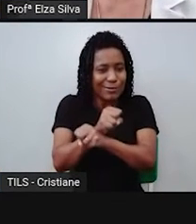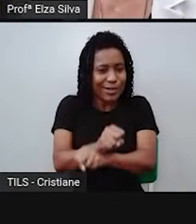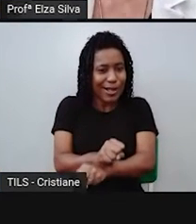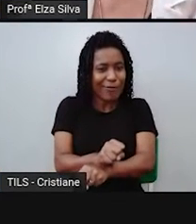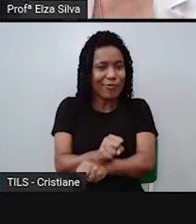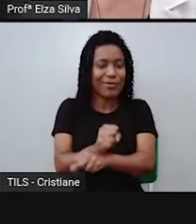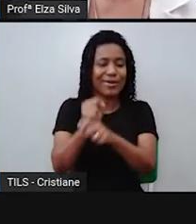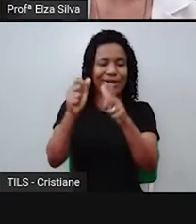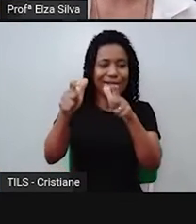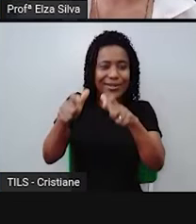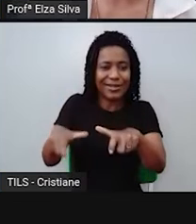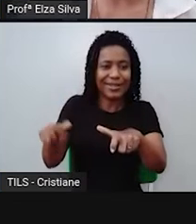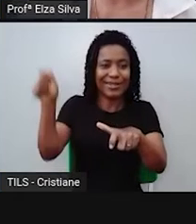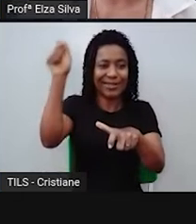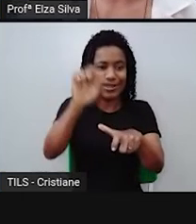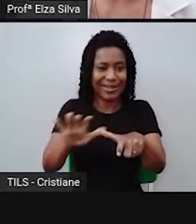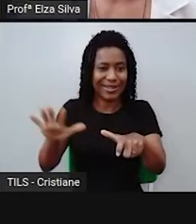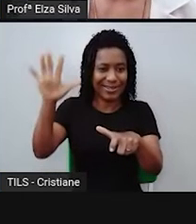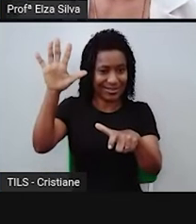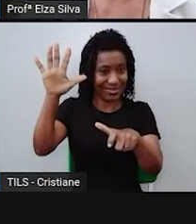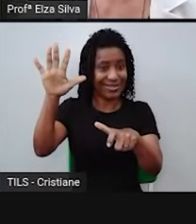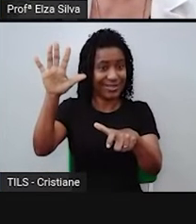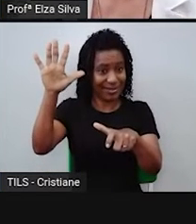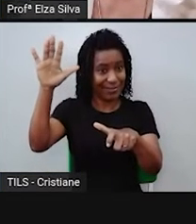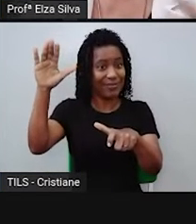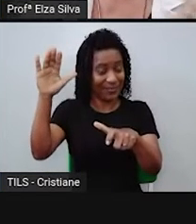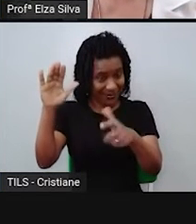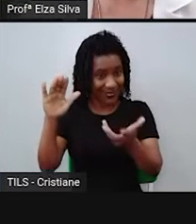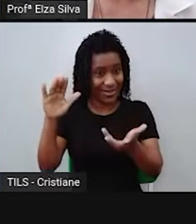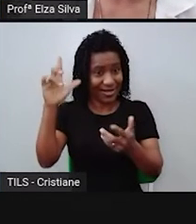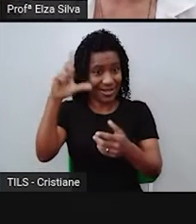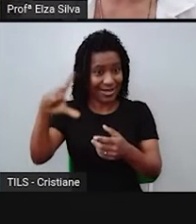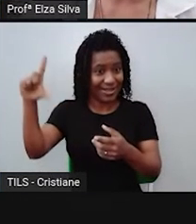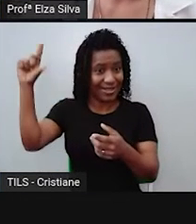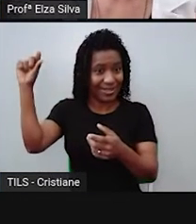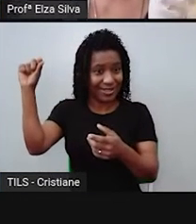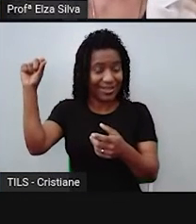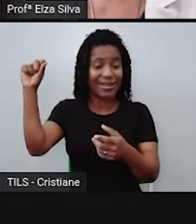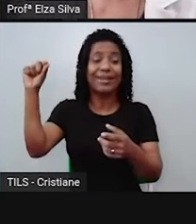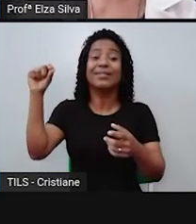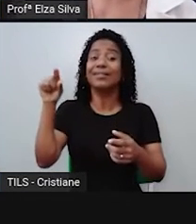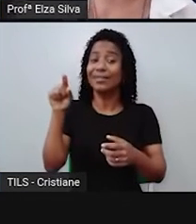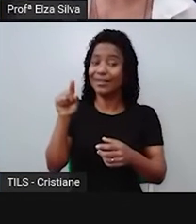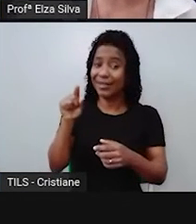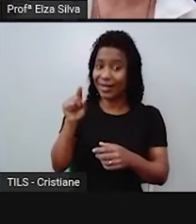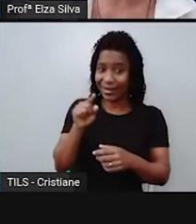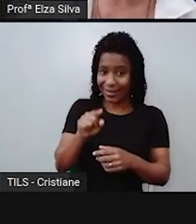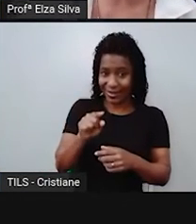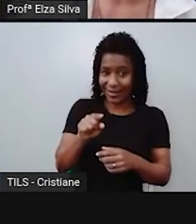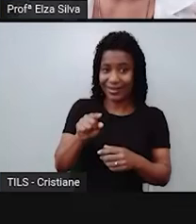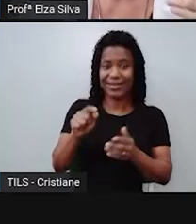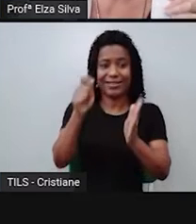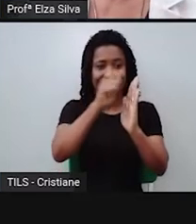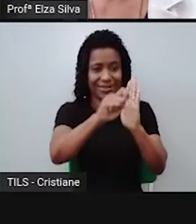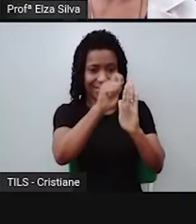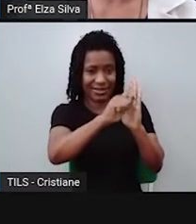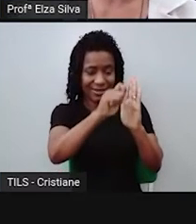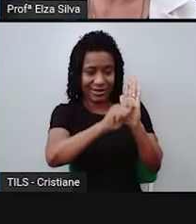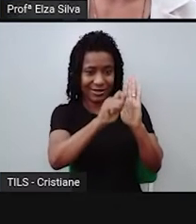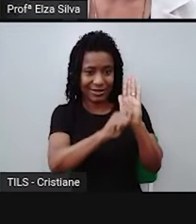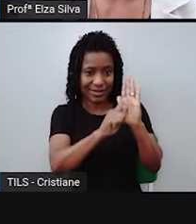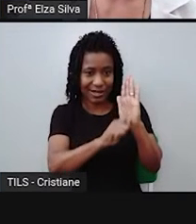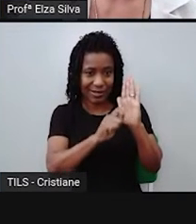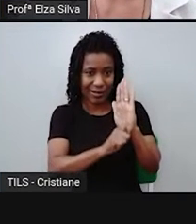Ele não escreveu nenhuma de suas histórias. Elas foram escritas por outros autores no